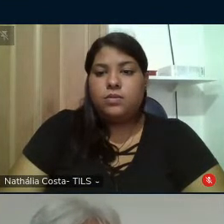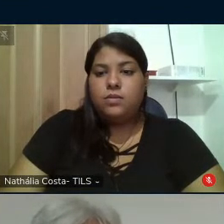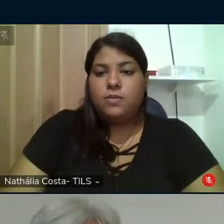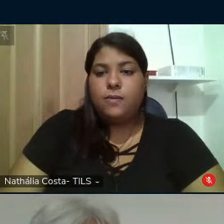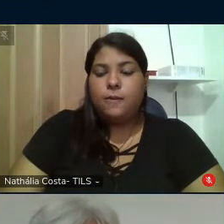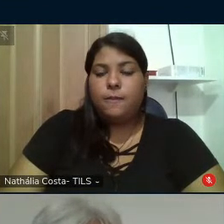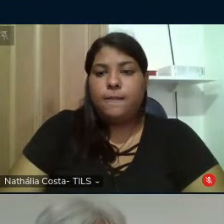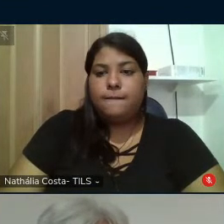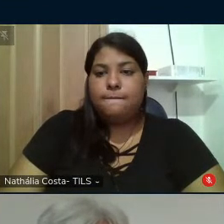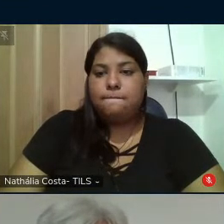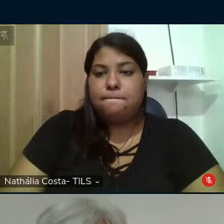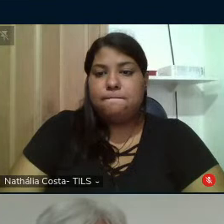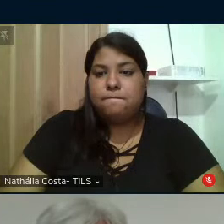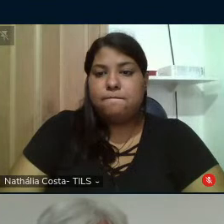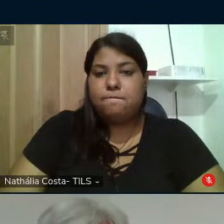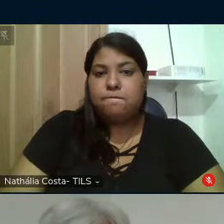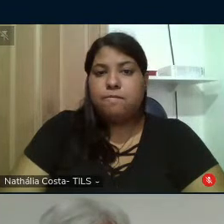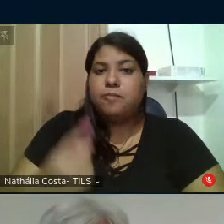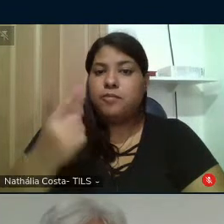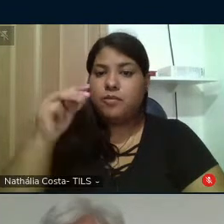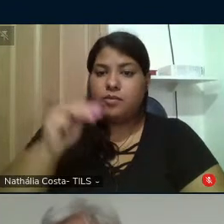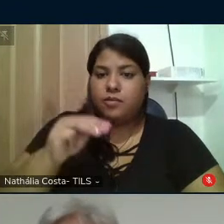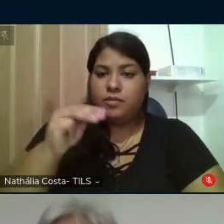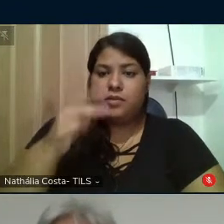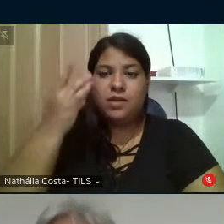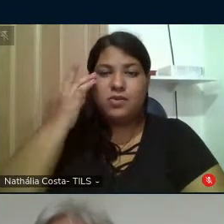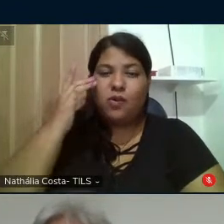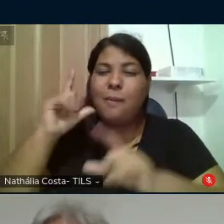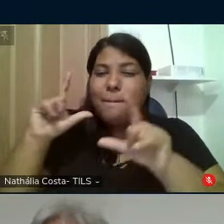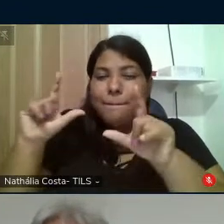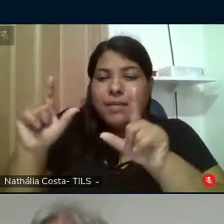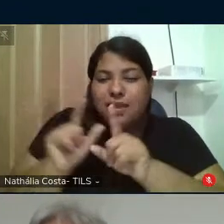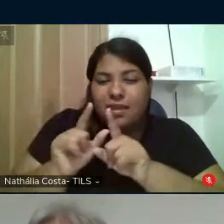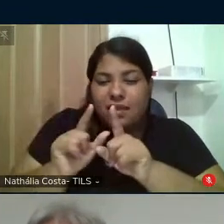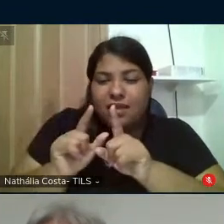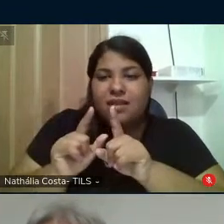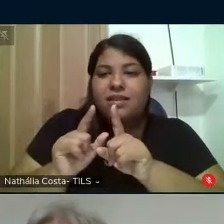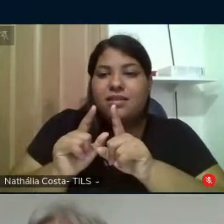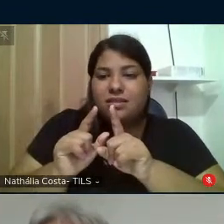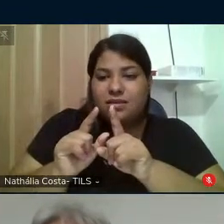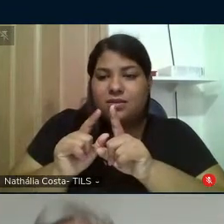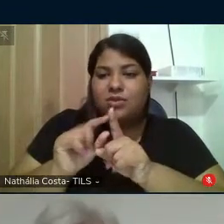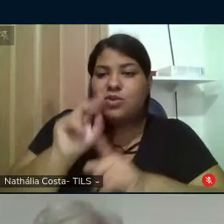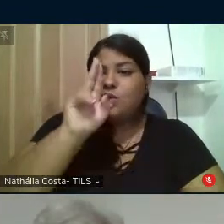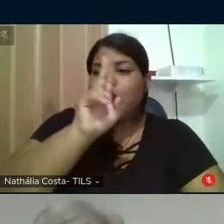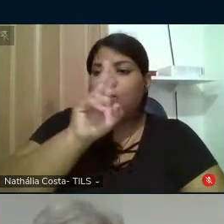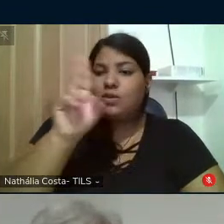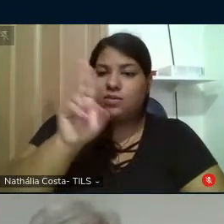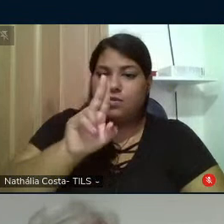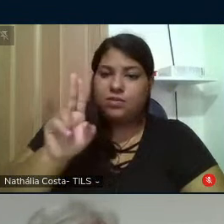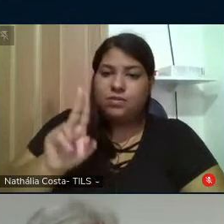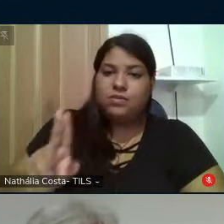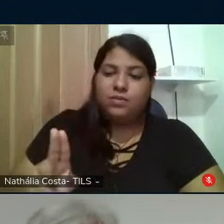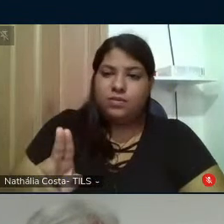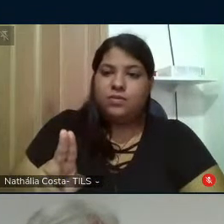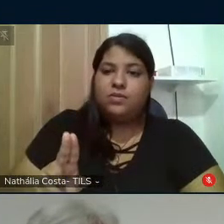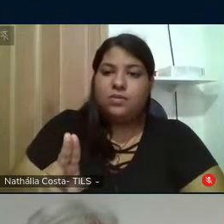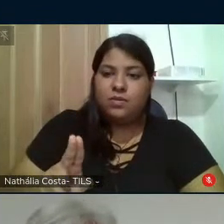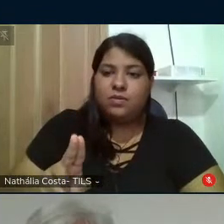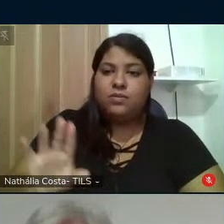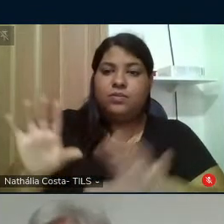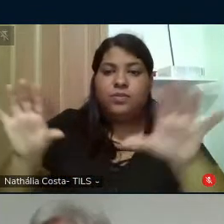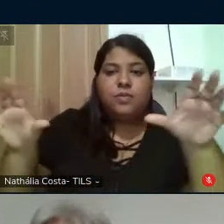acho que ficou um pouco pequeno os nomes do grande